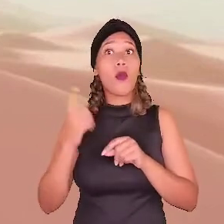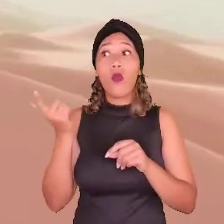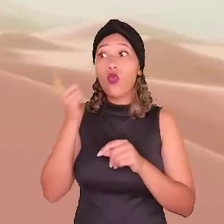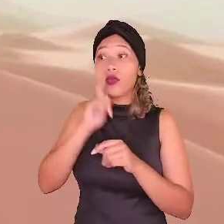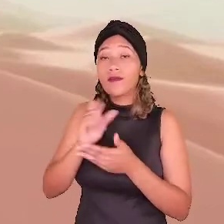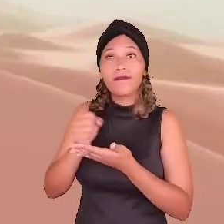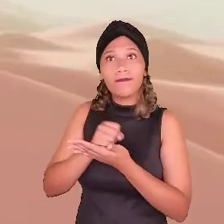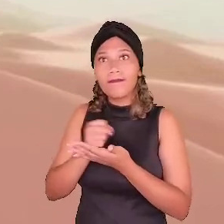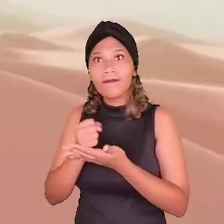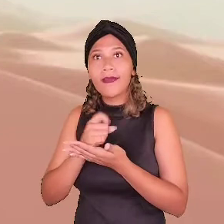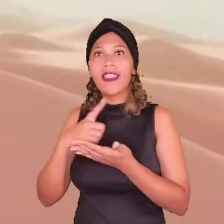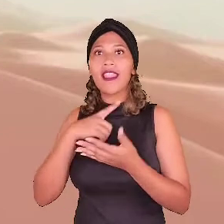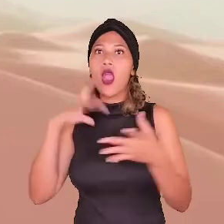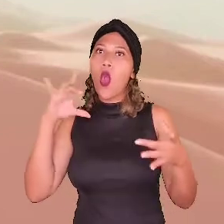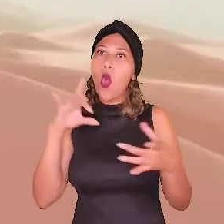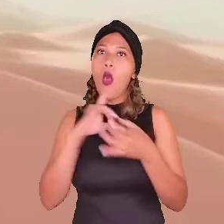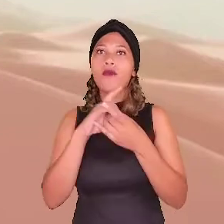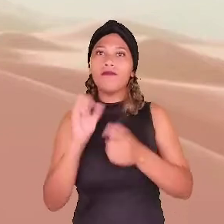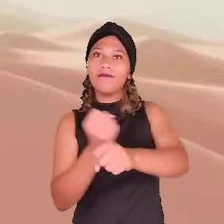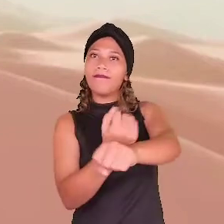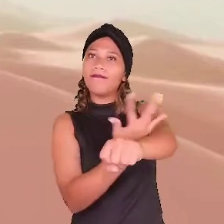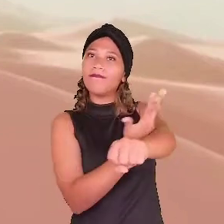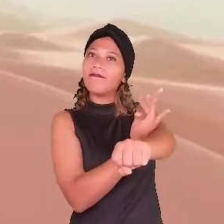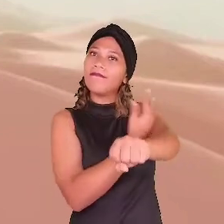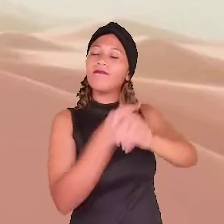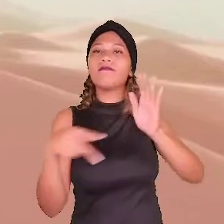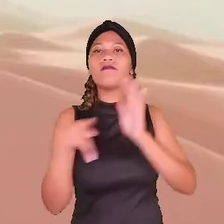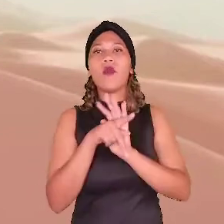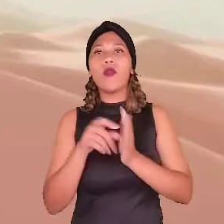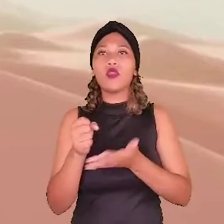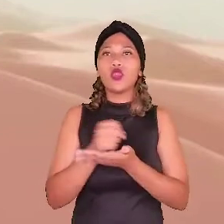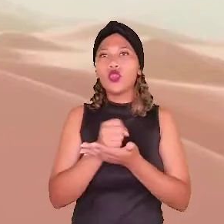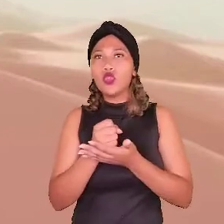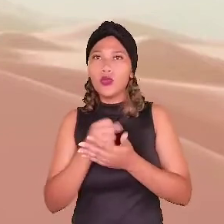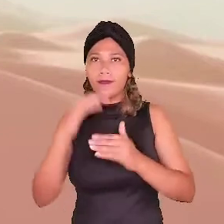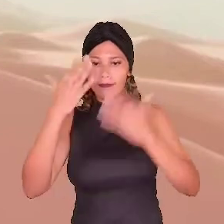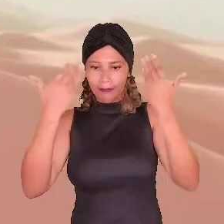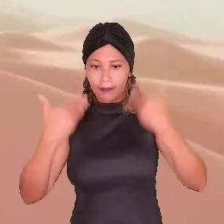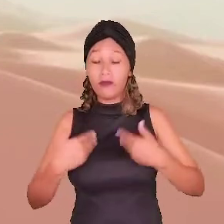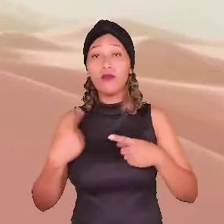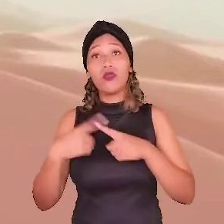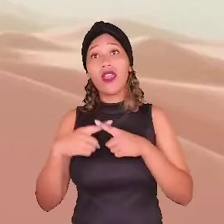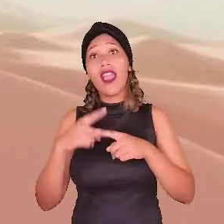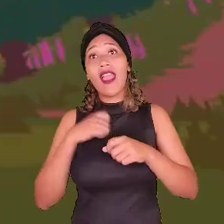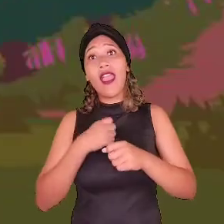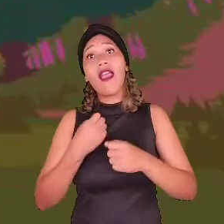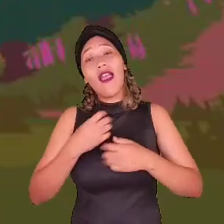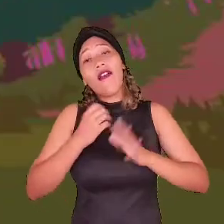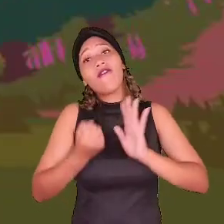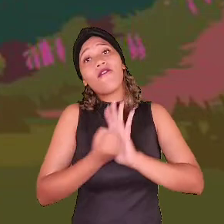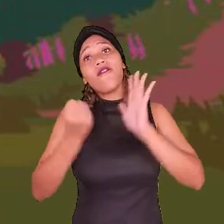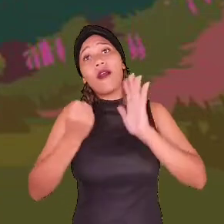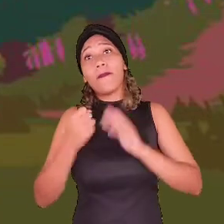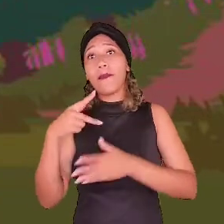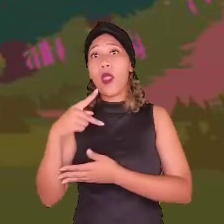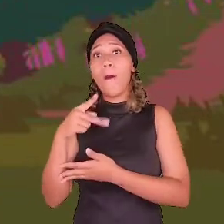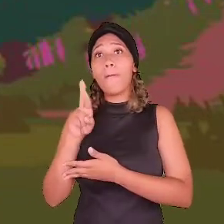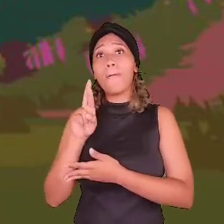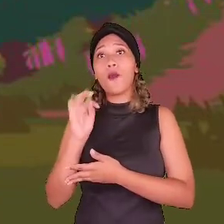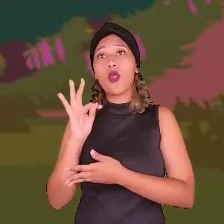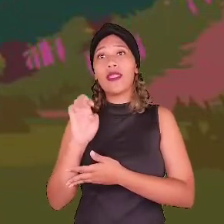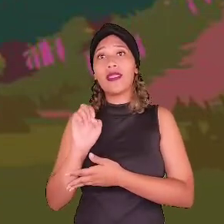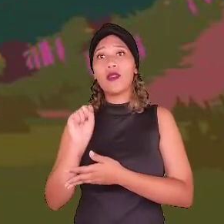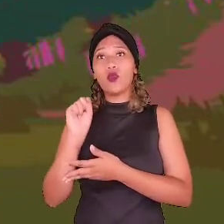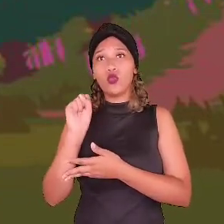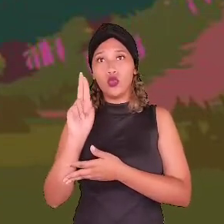que o game tenha uma conexão emocional com o jogador, já que seus temas são mais afetivos. Proteus é um jogo